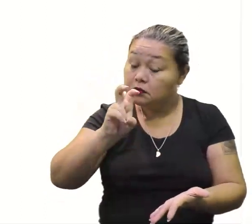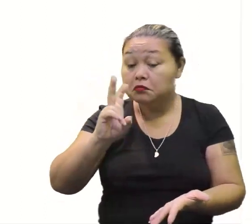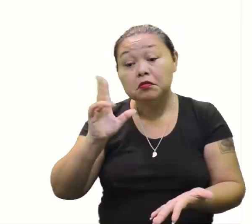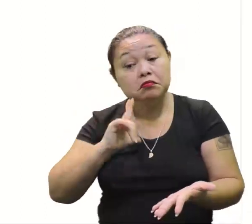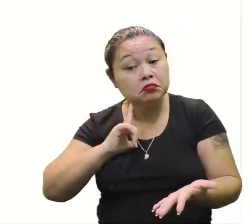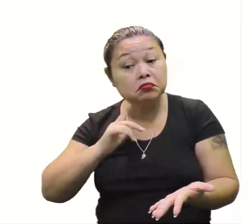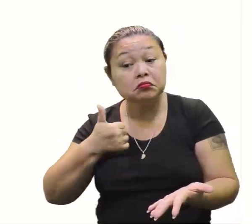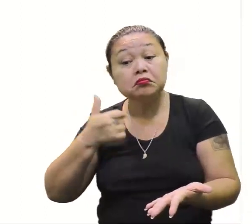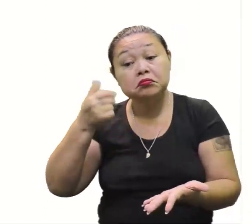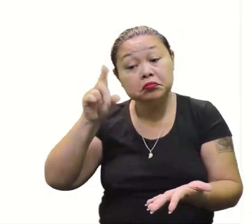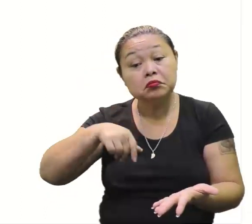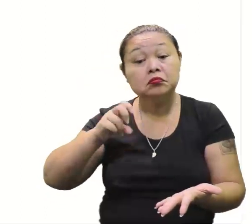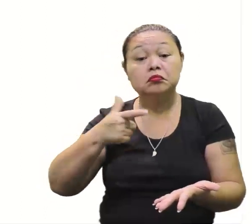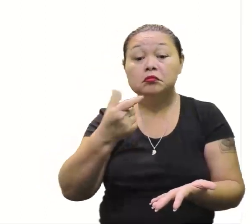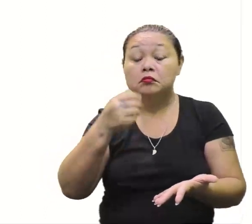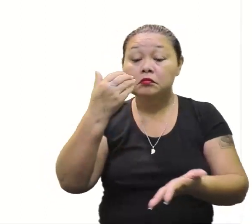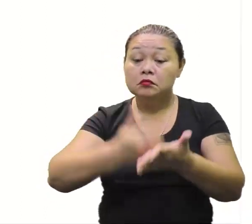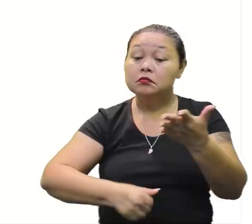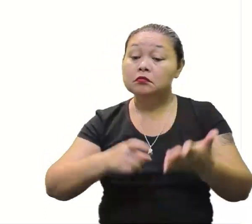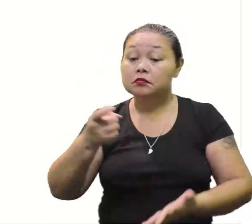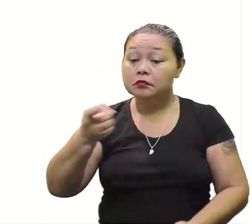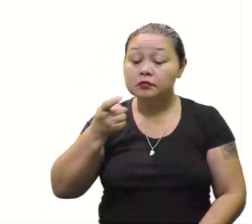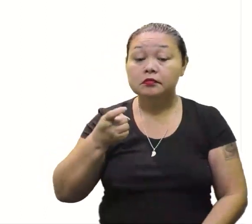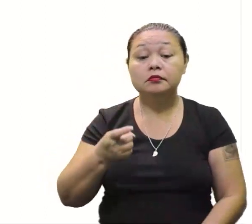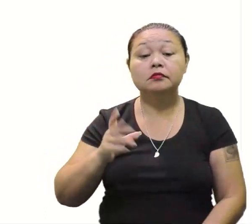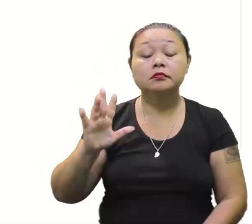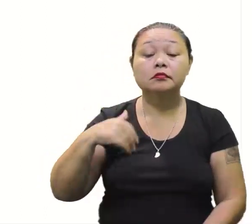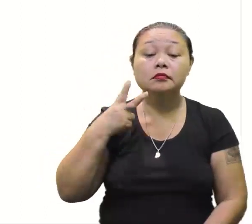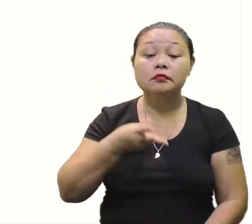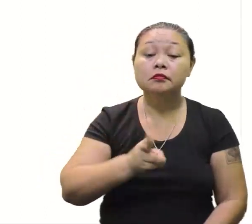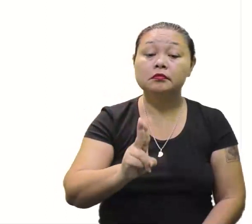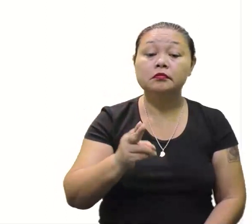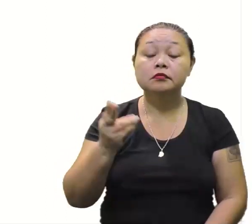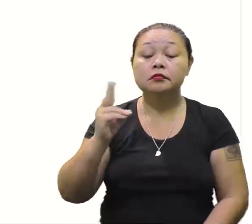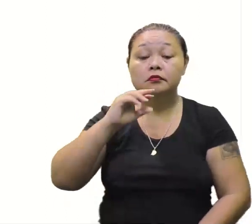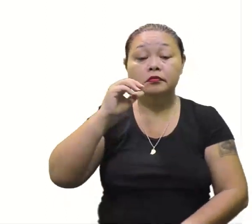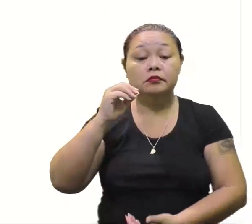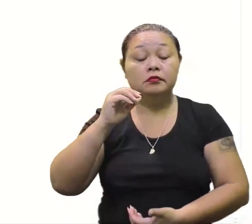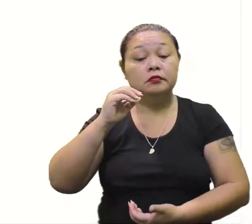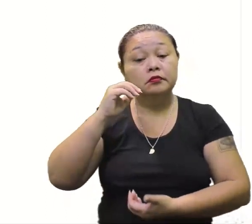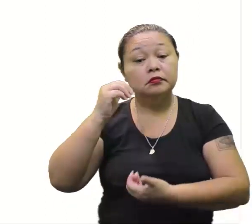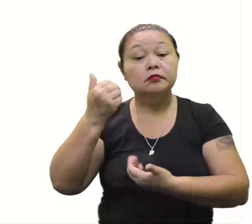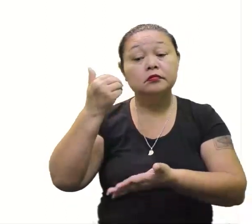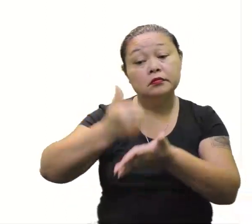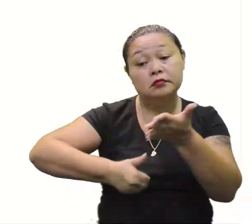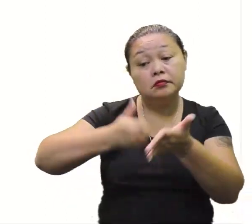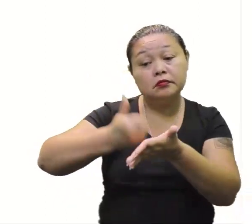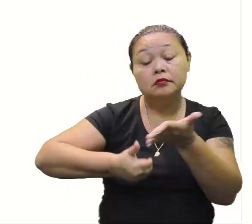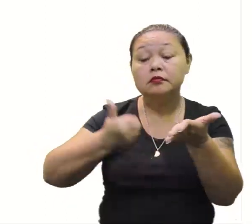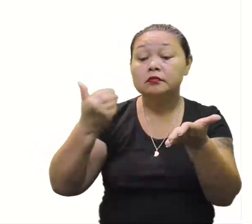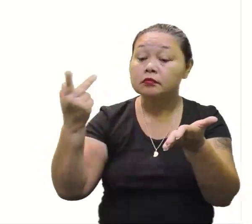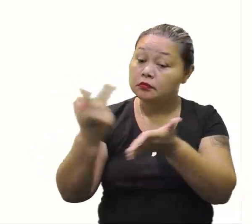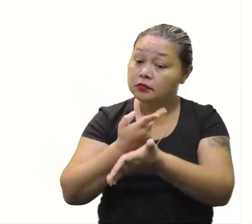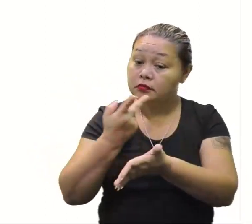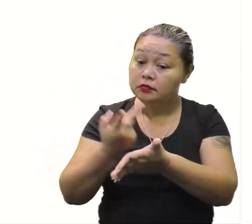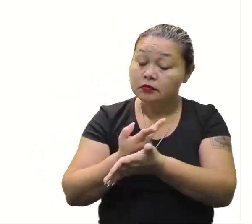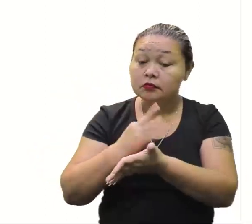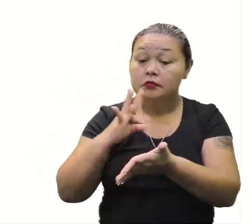15, o erro é 5. Por isso, 20 menos X. Sempre vai ter que subtrair dos erros, né?